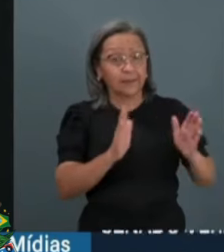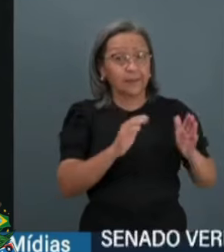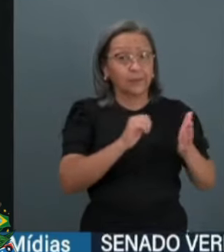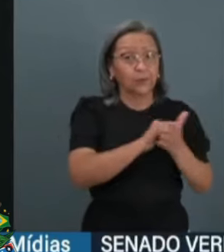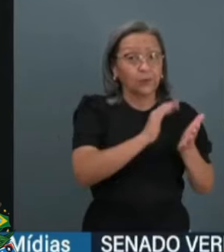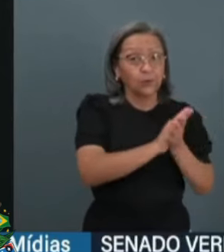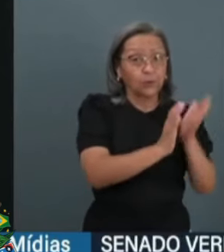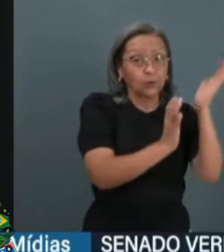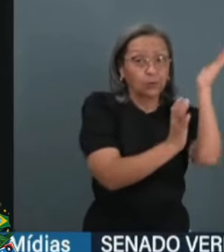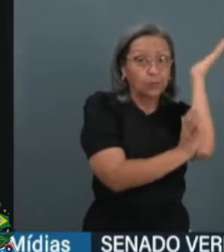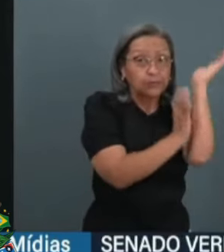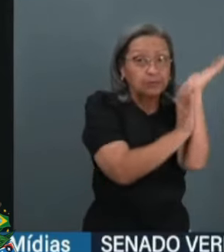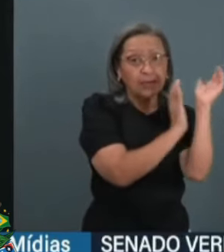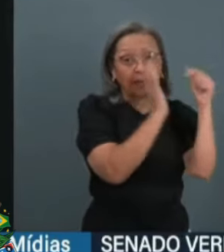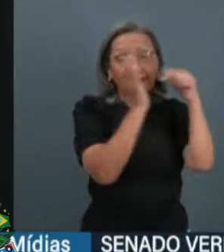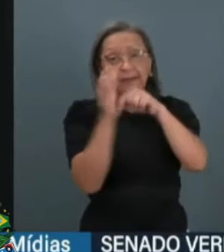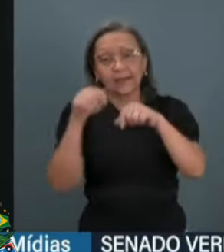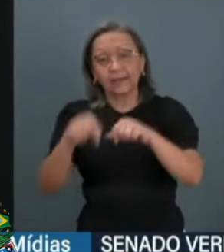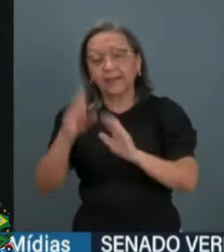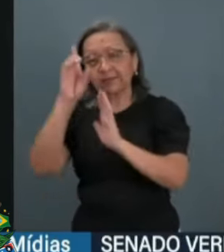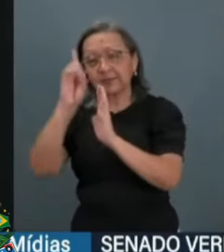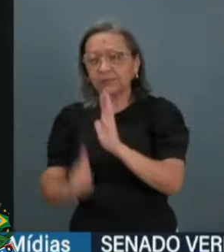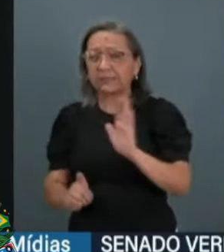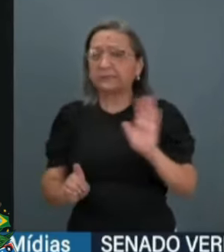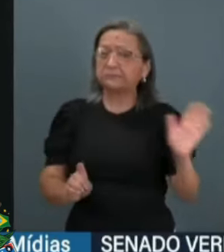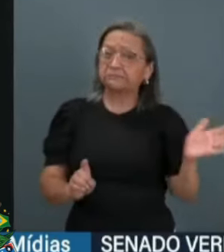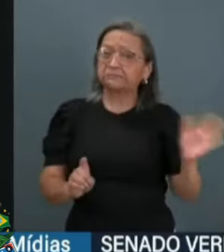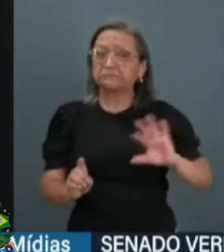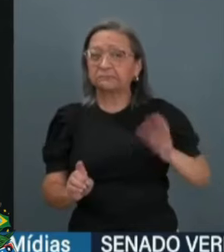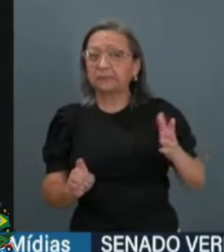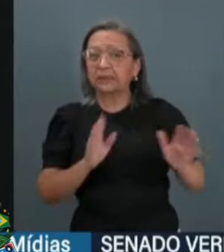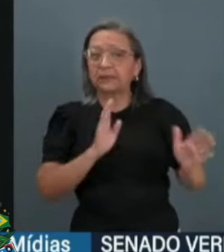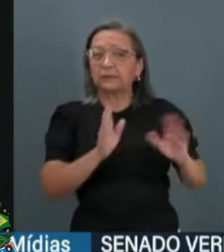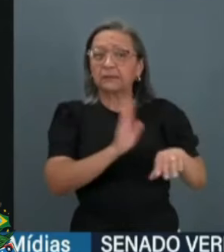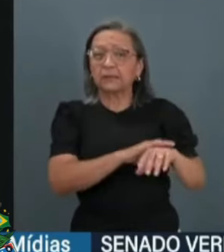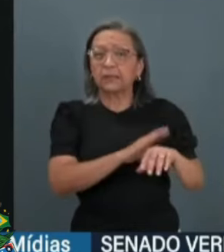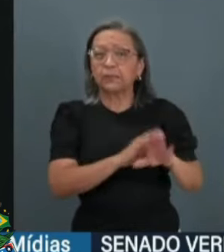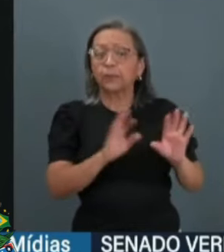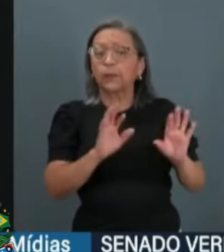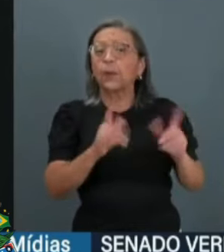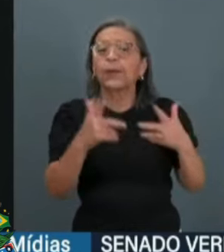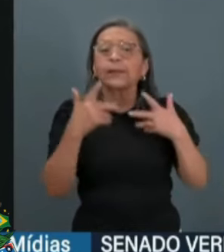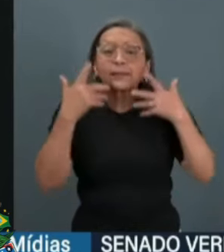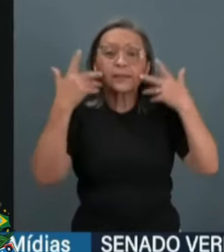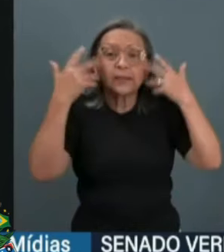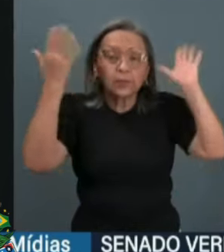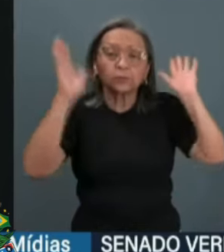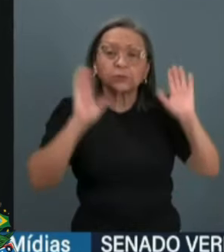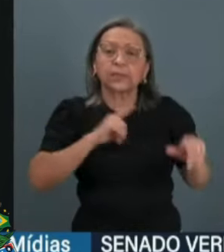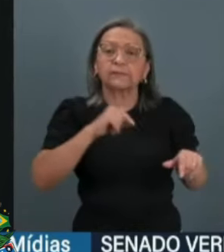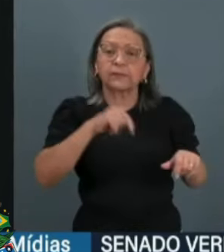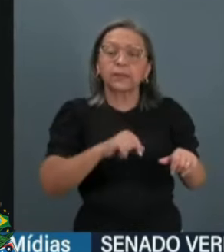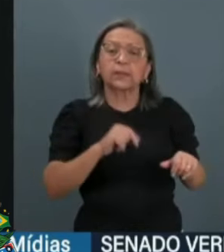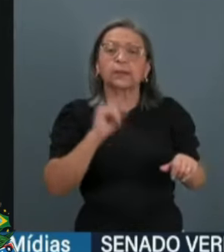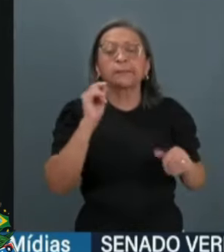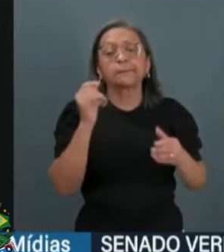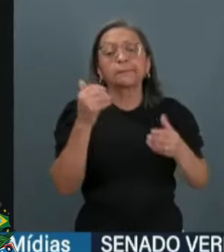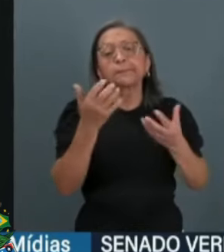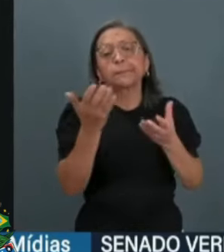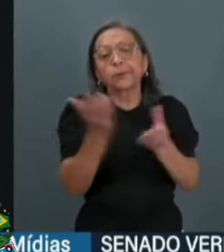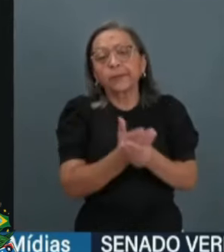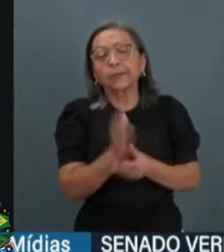na mesa, normalmente leva um tempo que não é o natural. Já tivemos processos aqui que demoraram